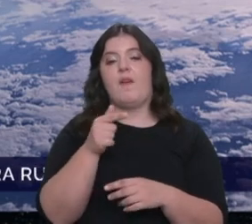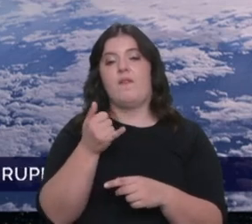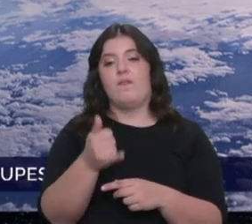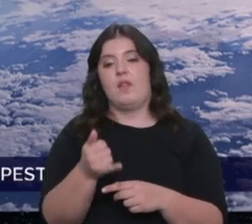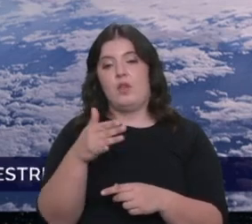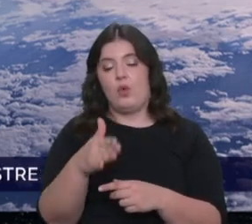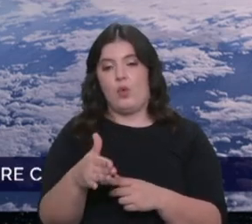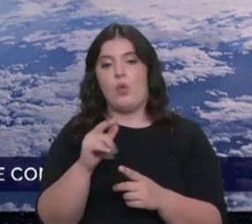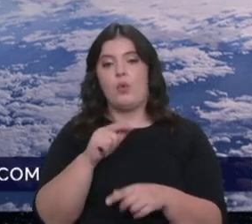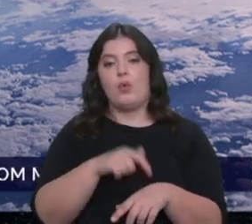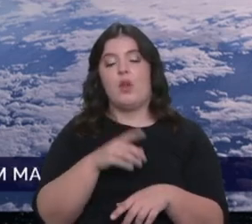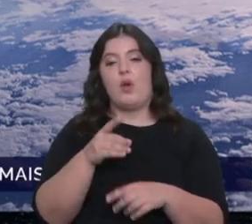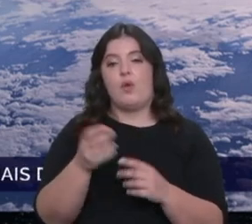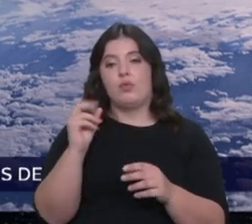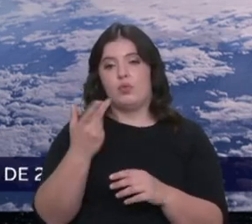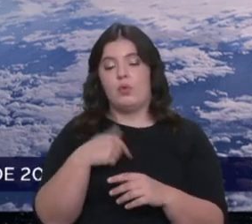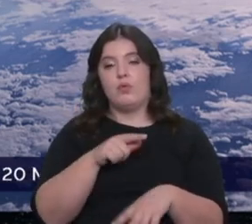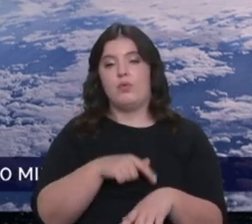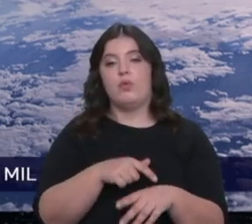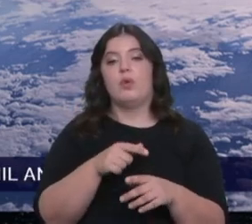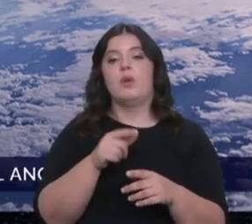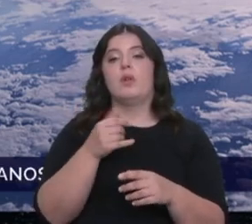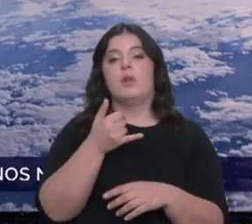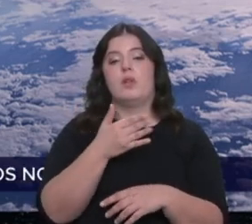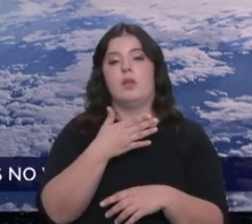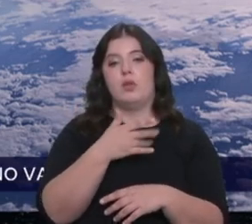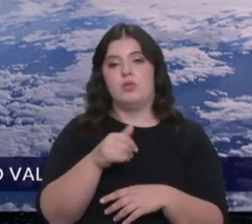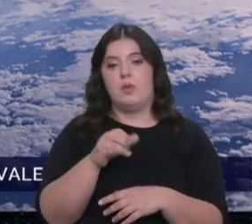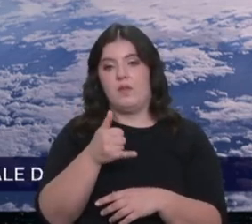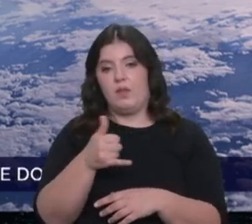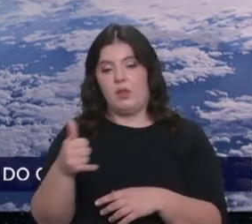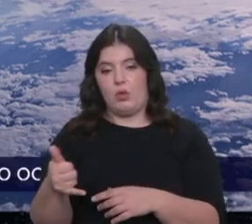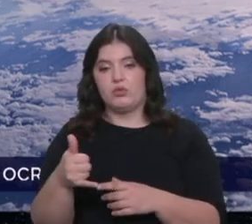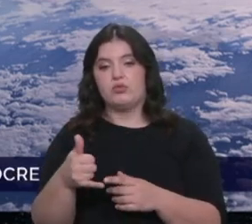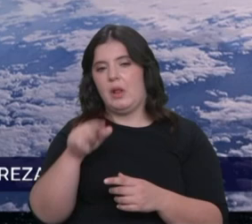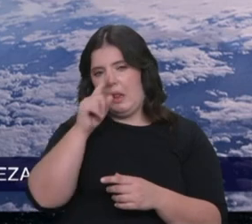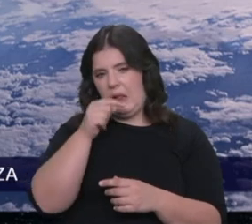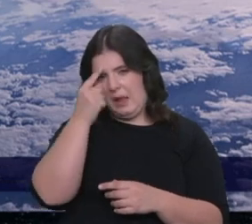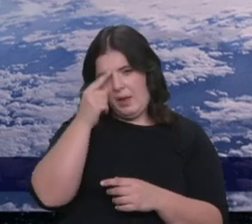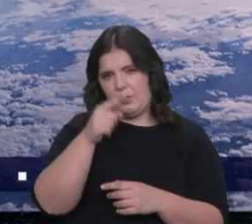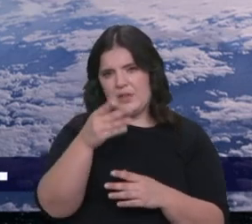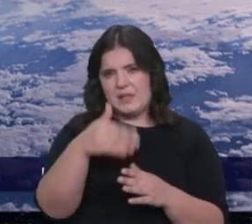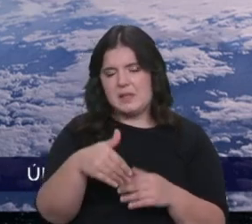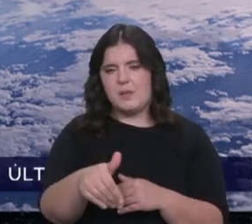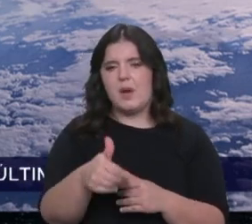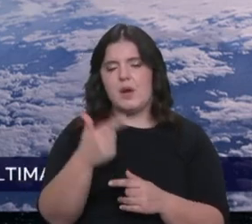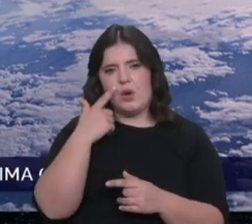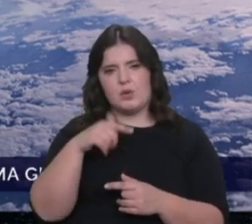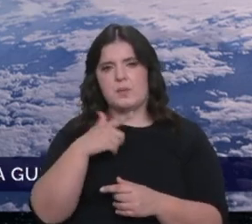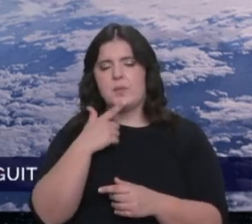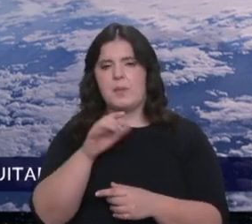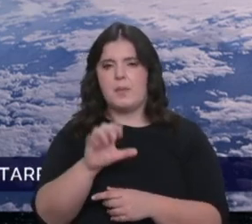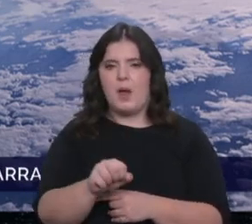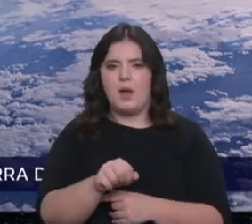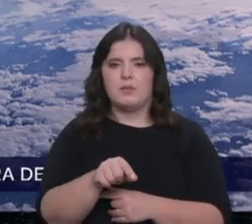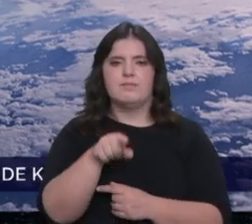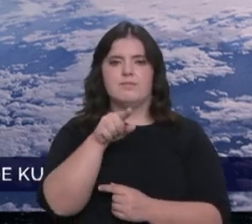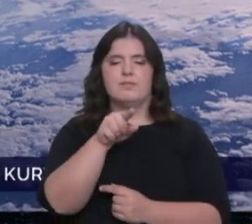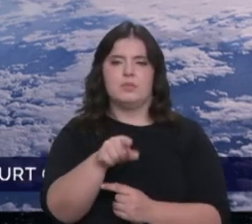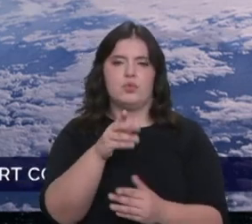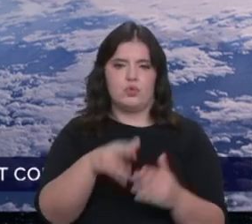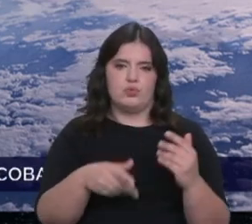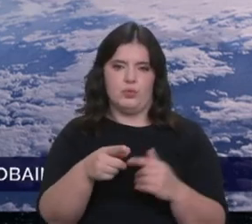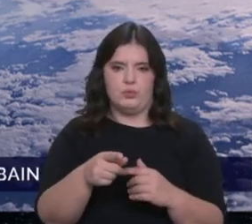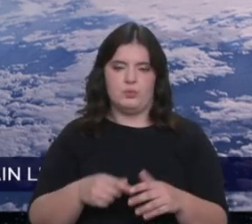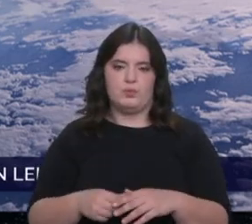2022 no nosso planeta. E olha, eu lembro disto porque nós nesta semana demos conta exatamente disto que aconteceu.